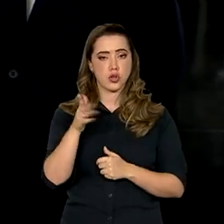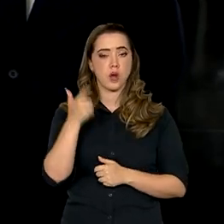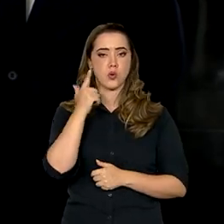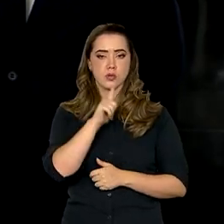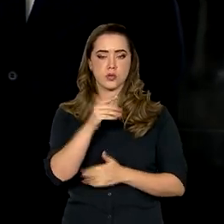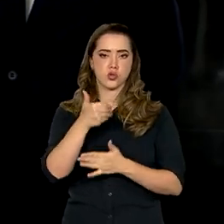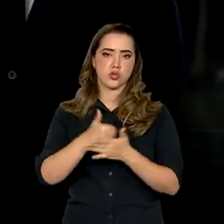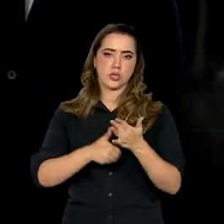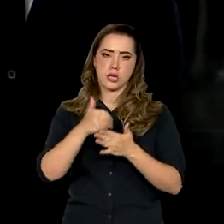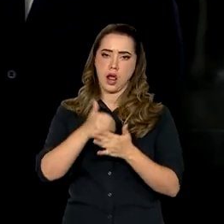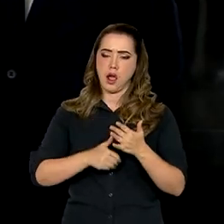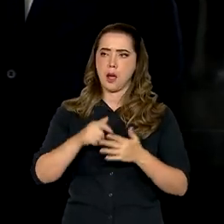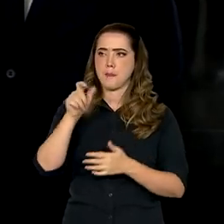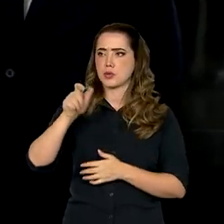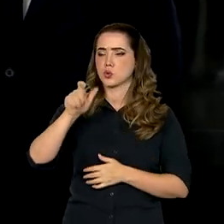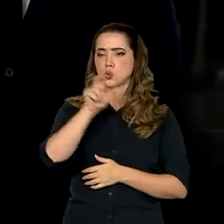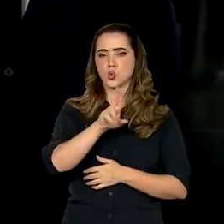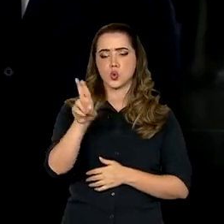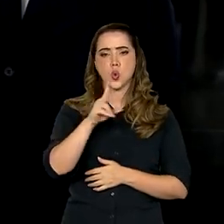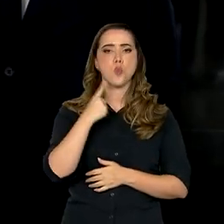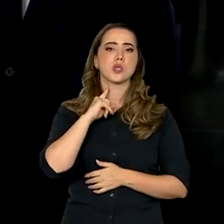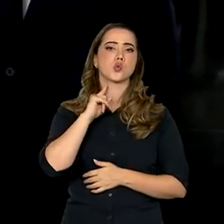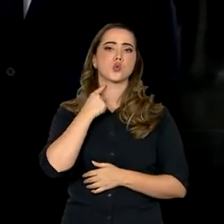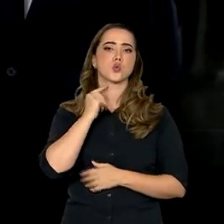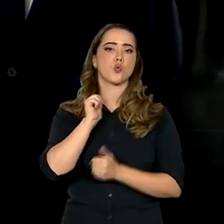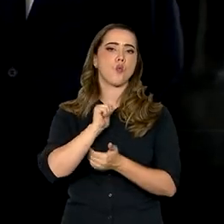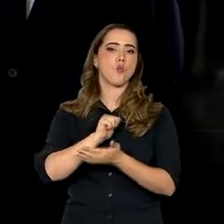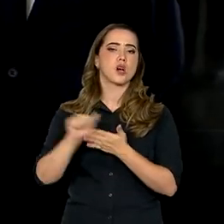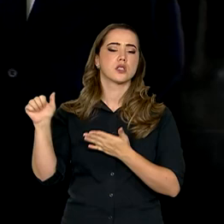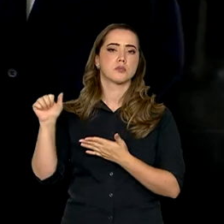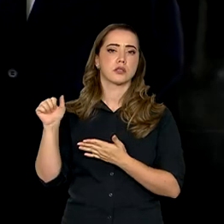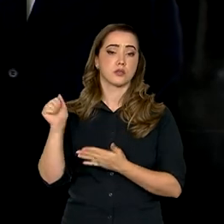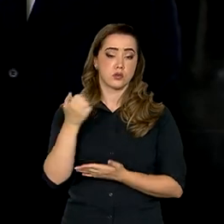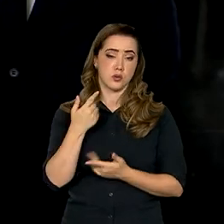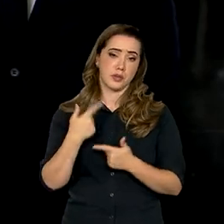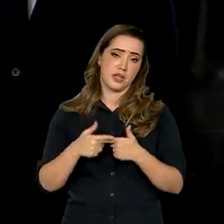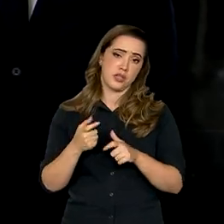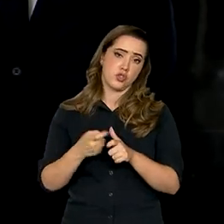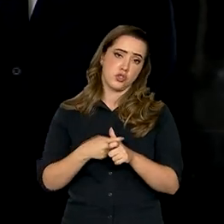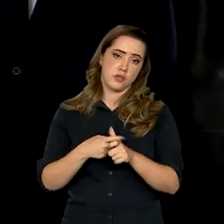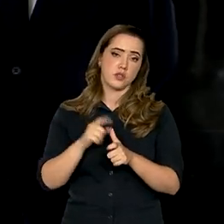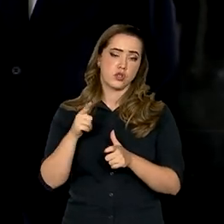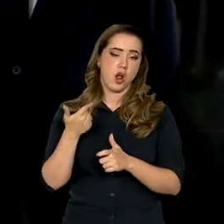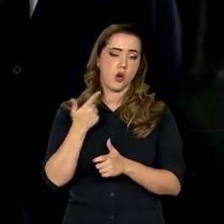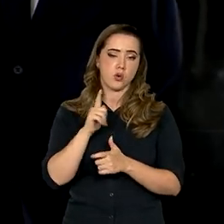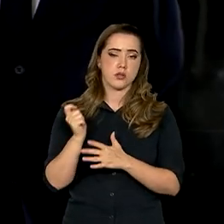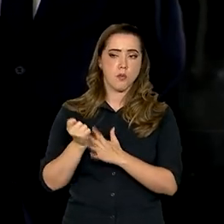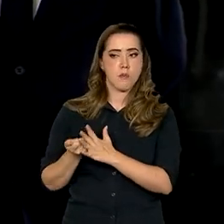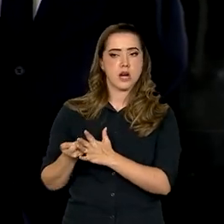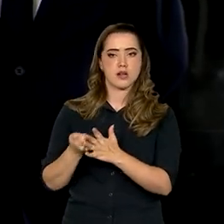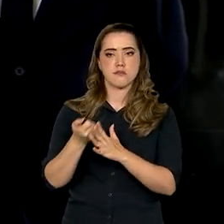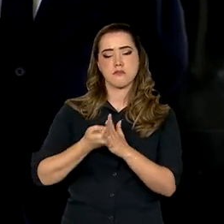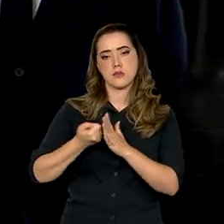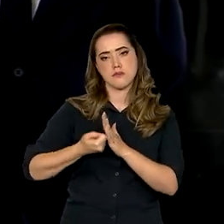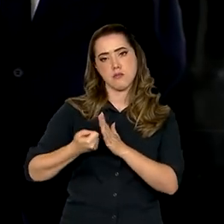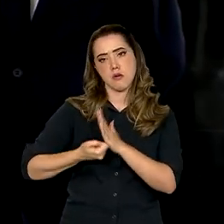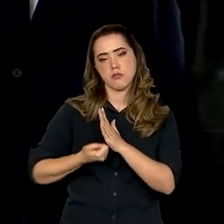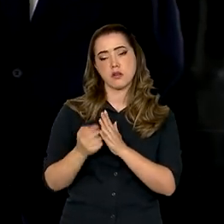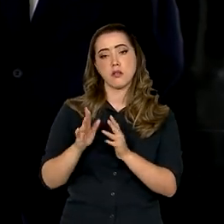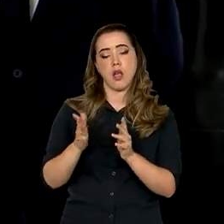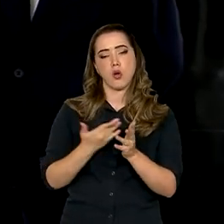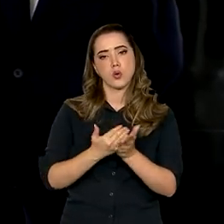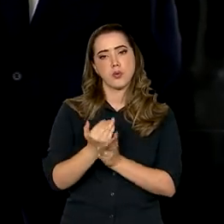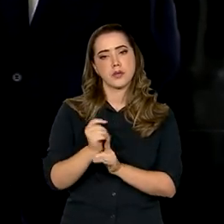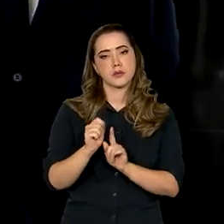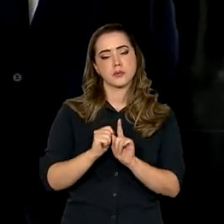famílias, de pessoas que estavam com o seu nome sujo por conta de dívidas, já conseguiu renegociar essas dívidas. Começa agora no mês